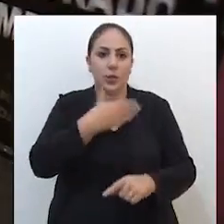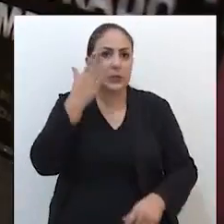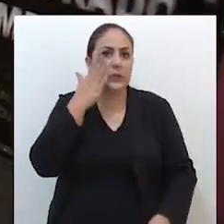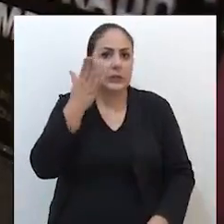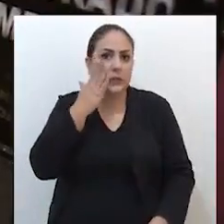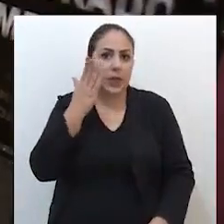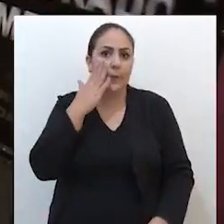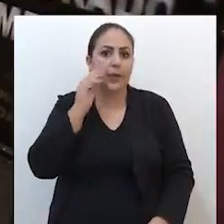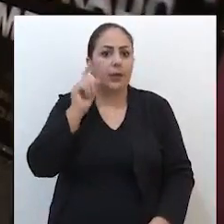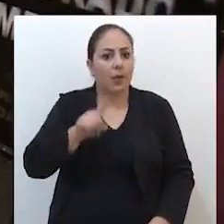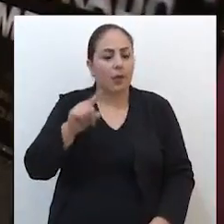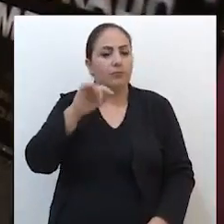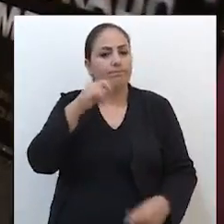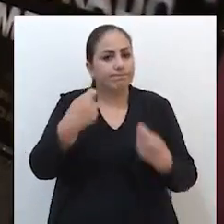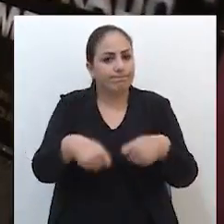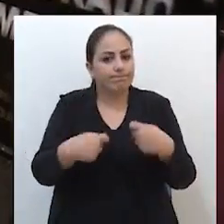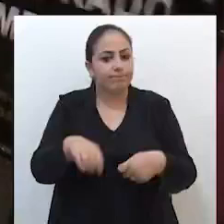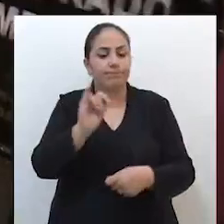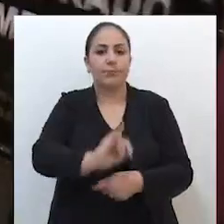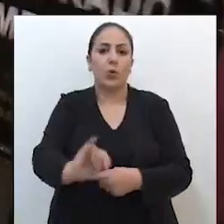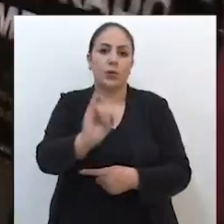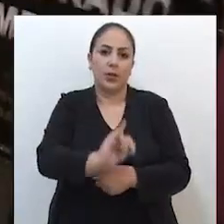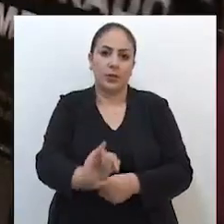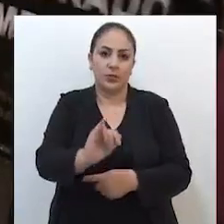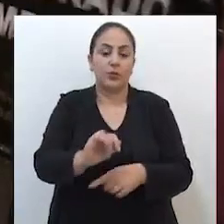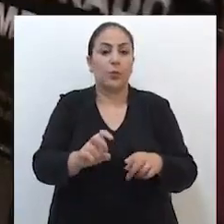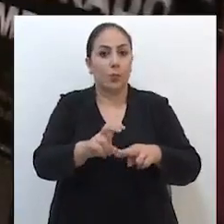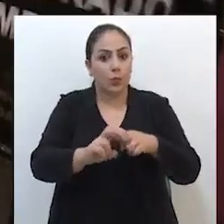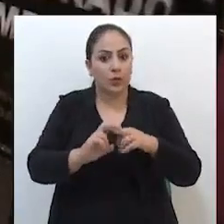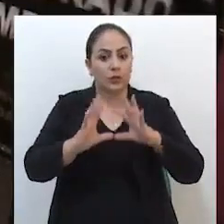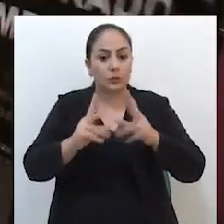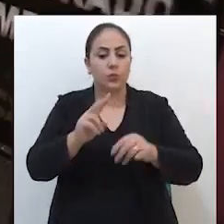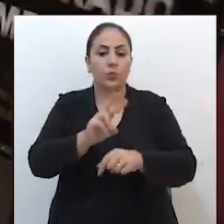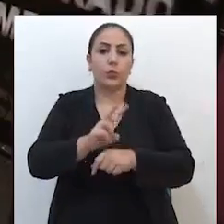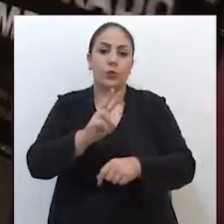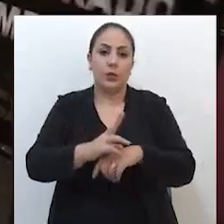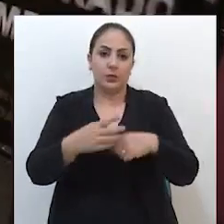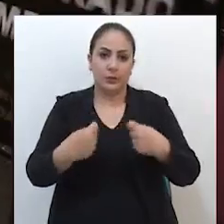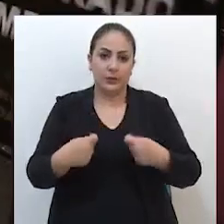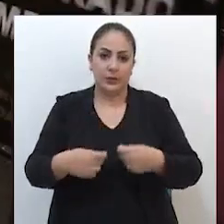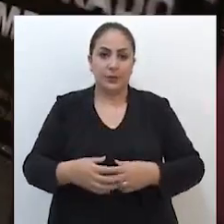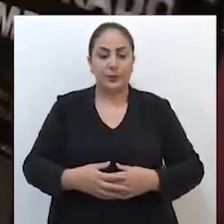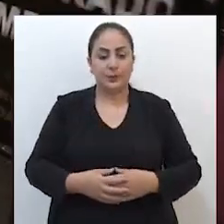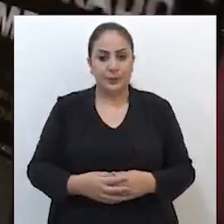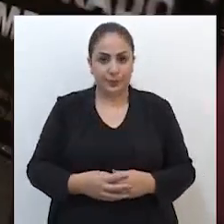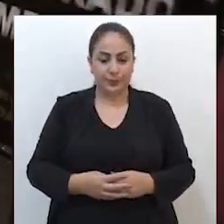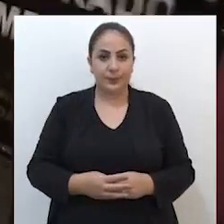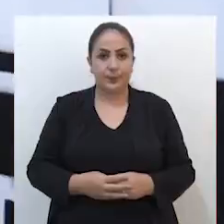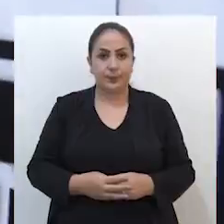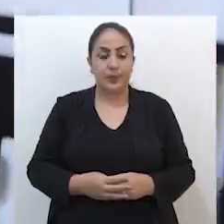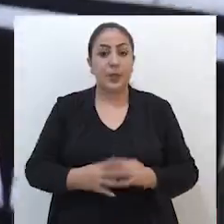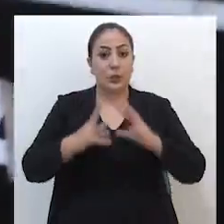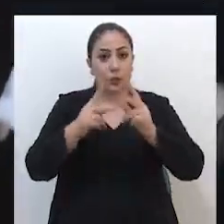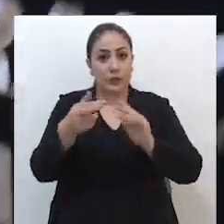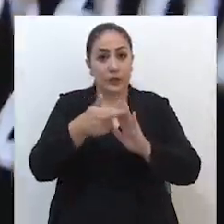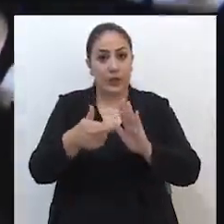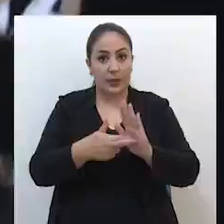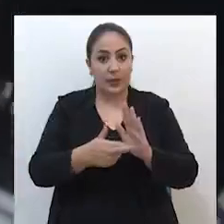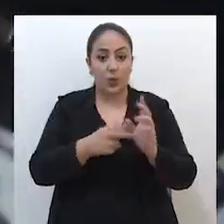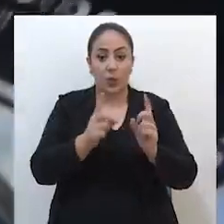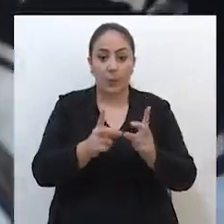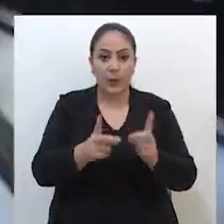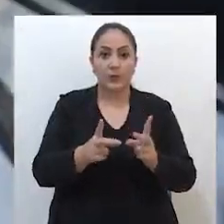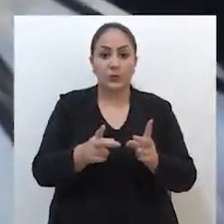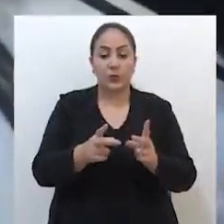mas a gente sabe que é de extrema necessidade, então a gente está tendo todos os cuidados necessários. Entre as